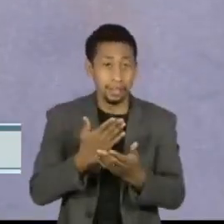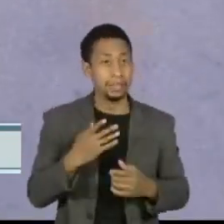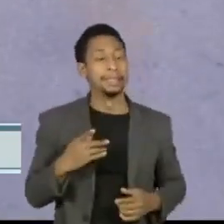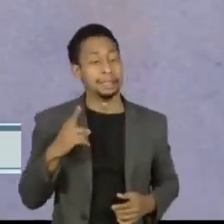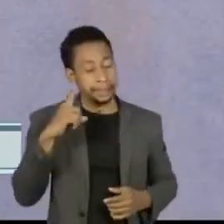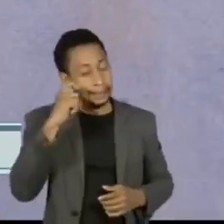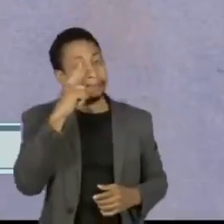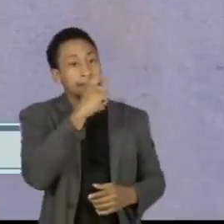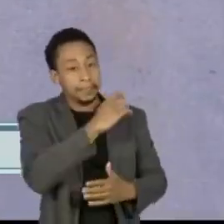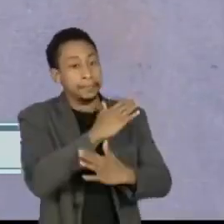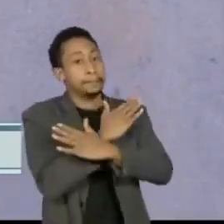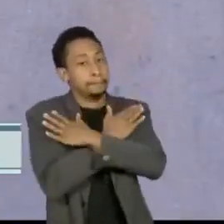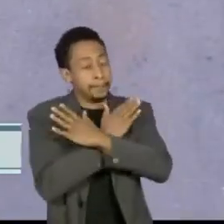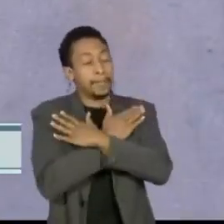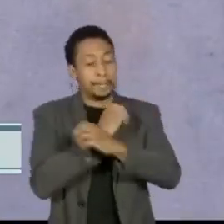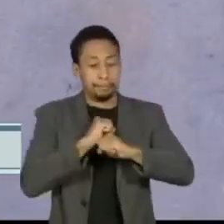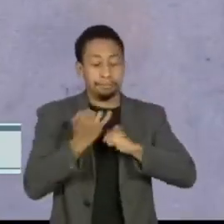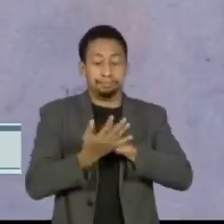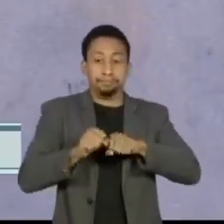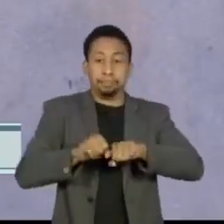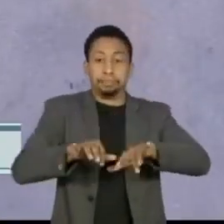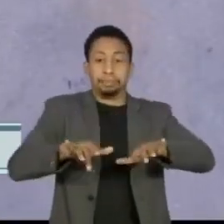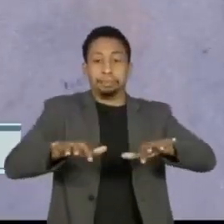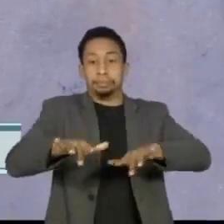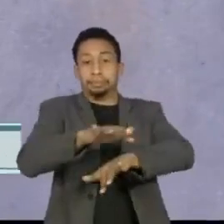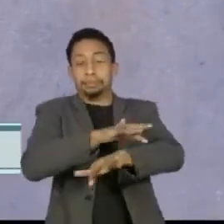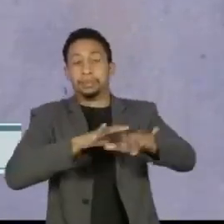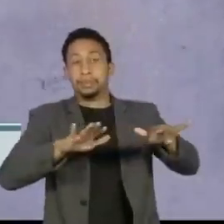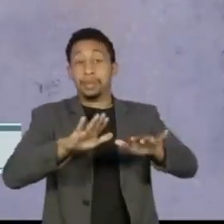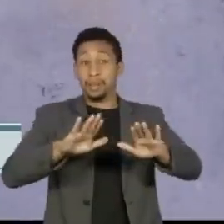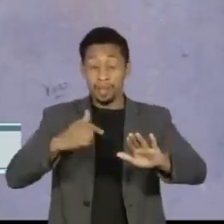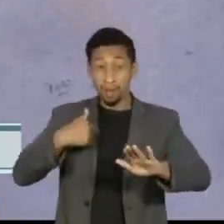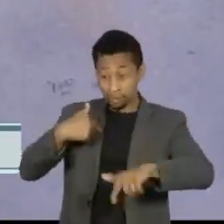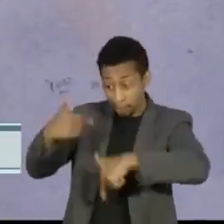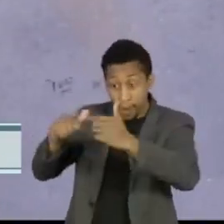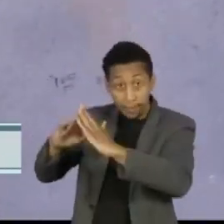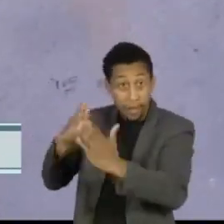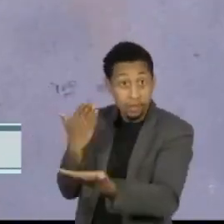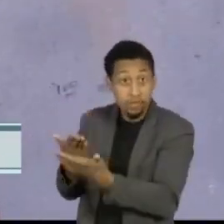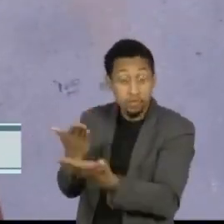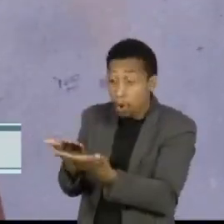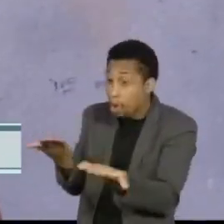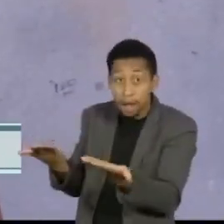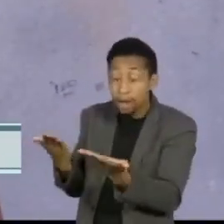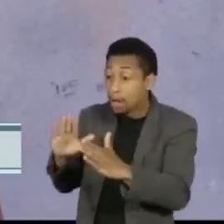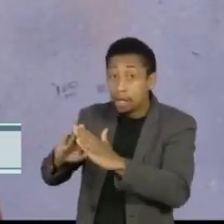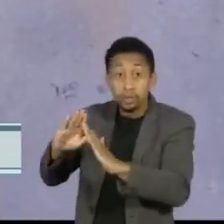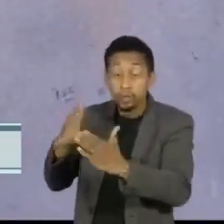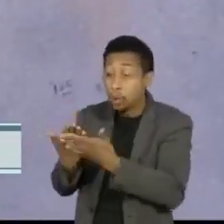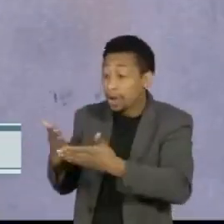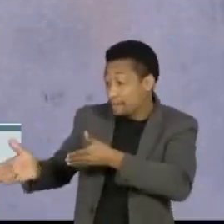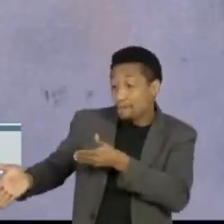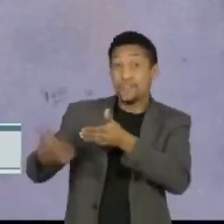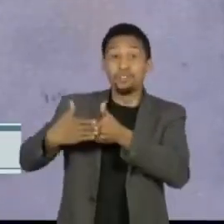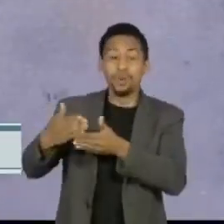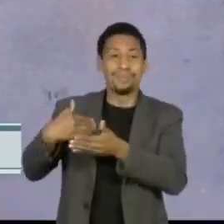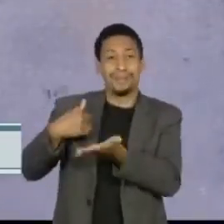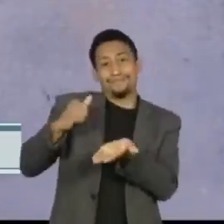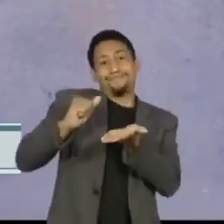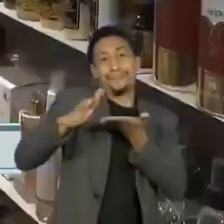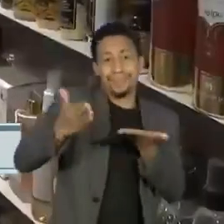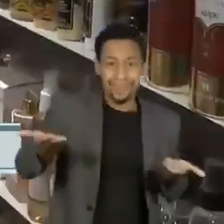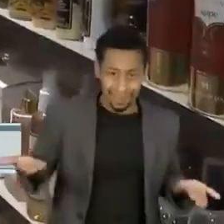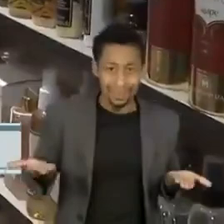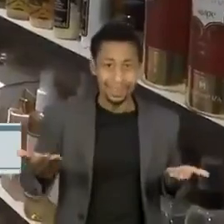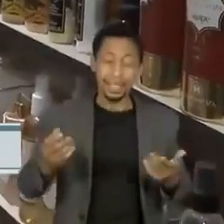epidemia. Trabalhar na escola, como não podia ficar ninguém na escola, teve que dispensar eu. As dívidas estão acumulando cada dia mais e eu tenho só ajuda que essa